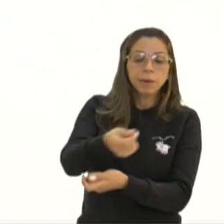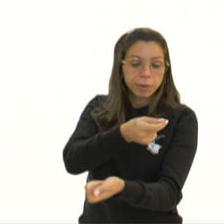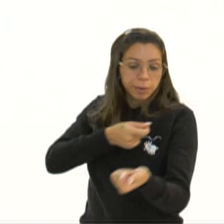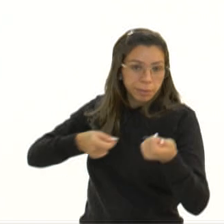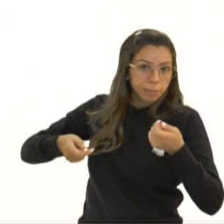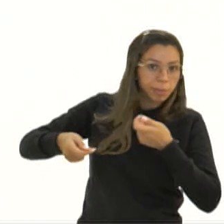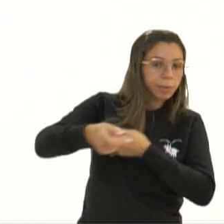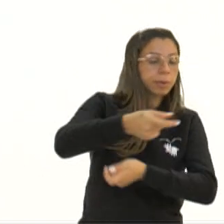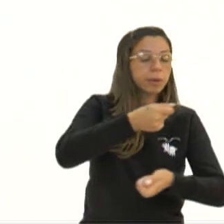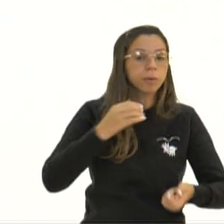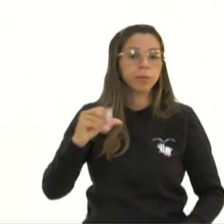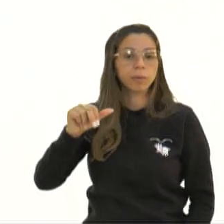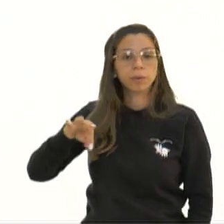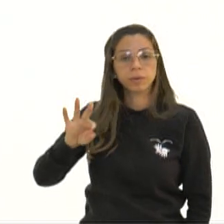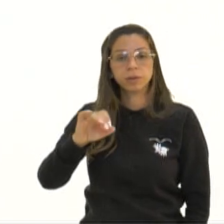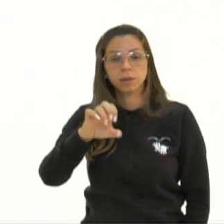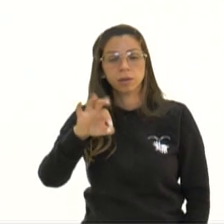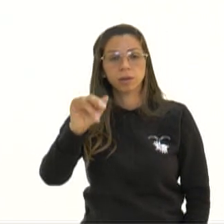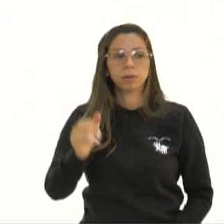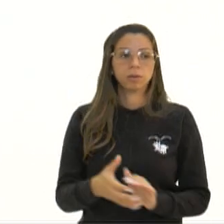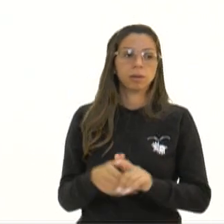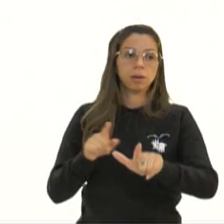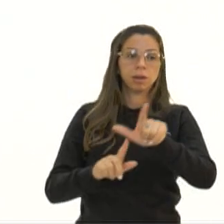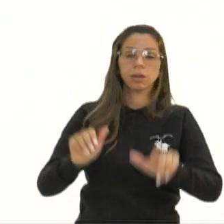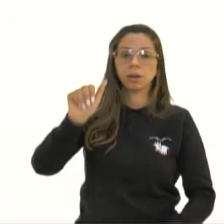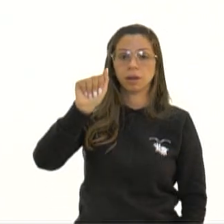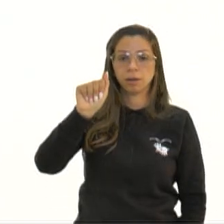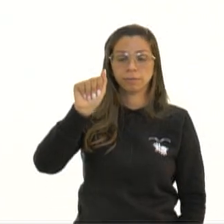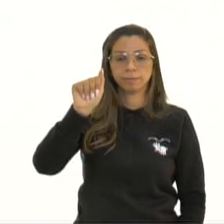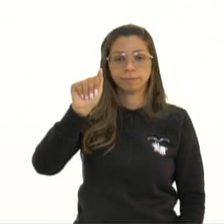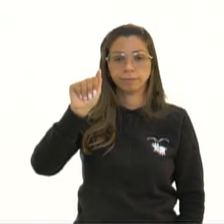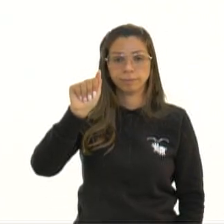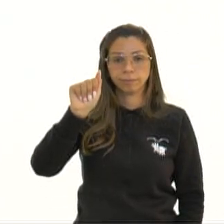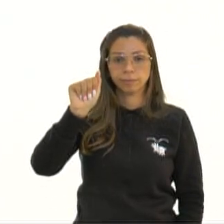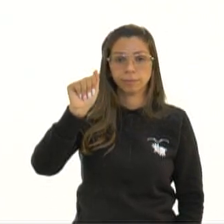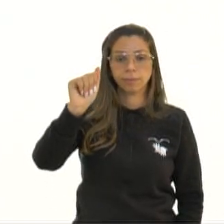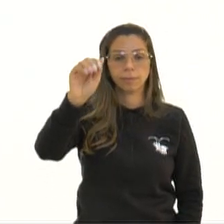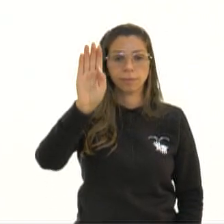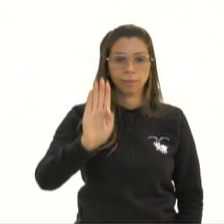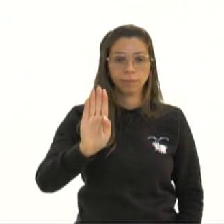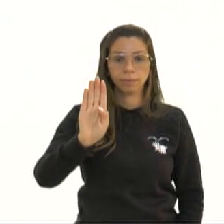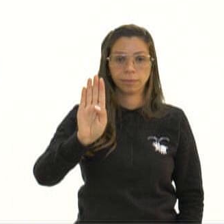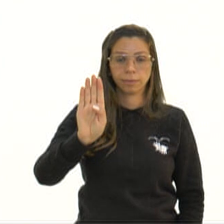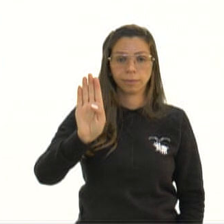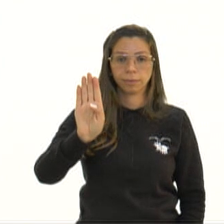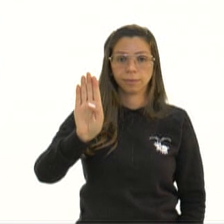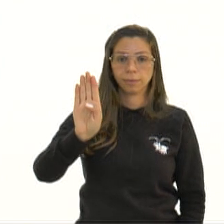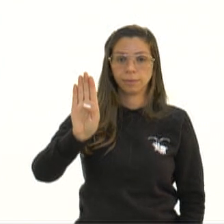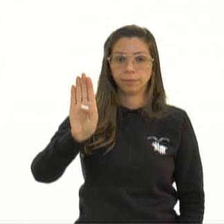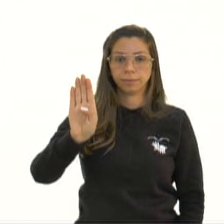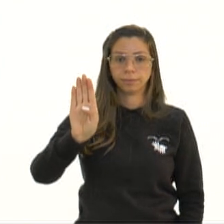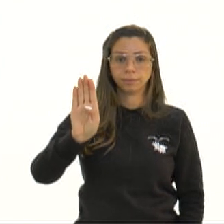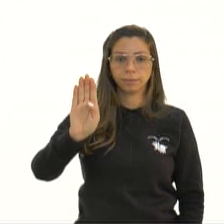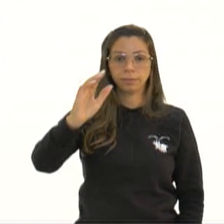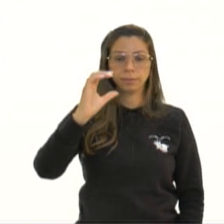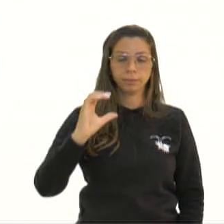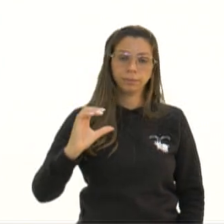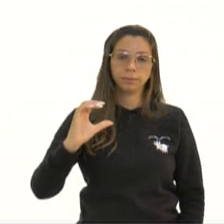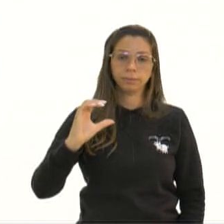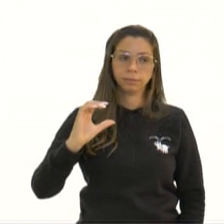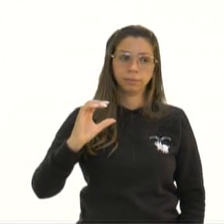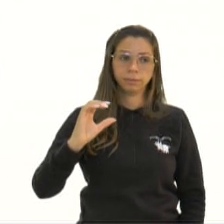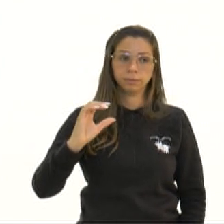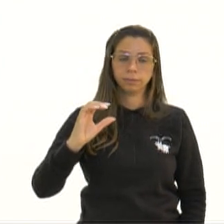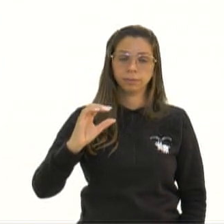continente. Letra A, Índia e Mongólia? Letra B, China e Índia? Letra C, Uzbequistão e